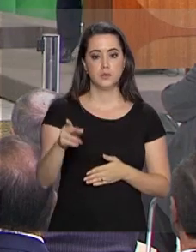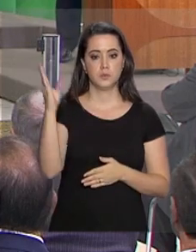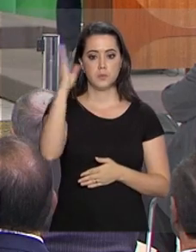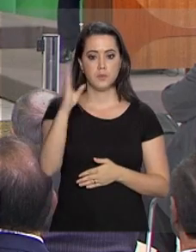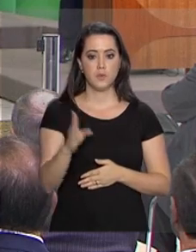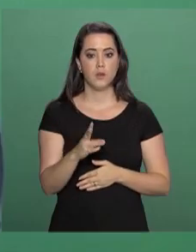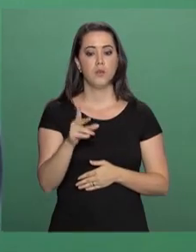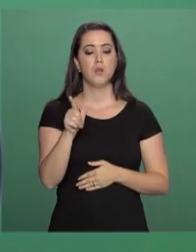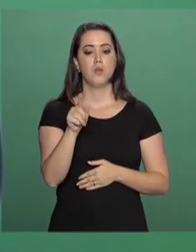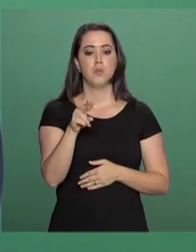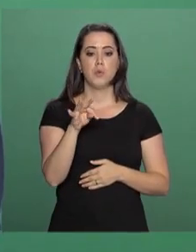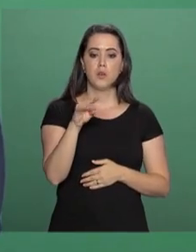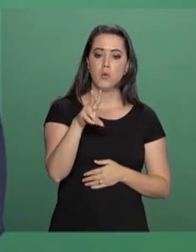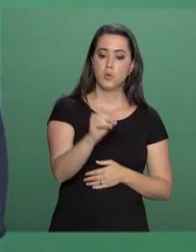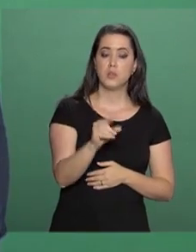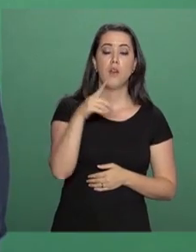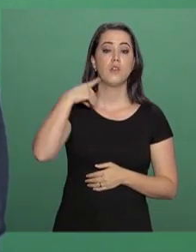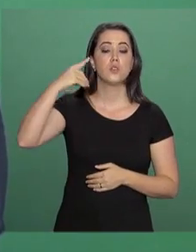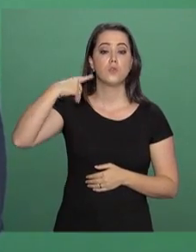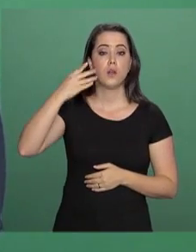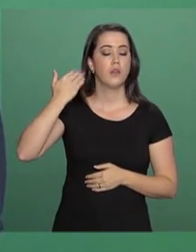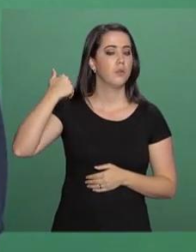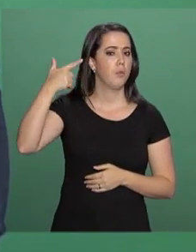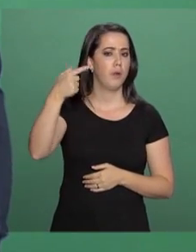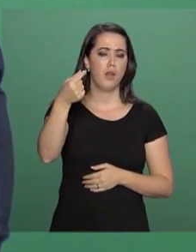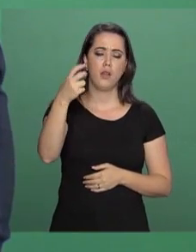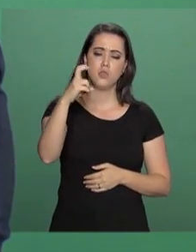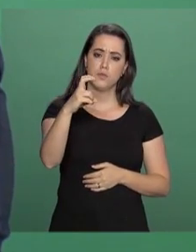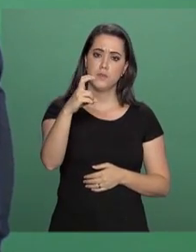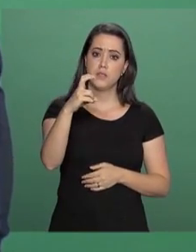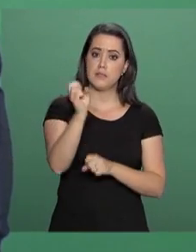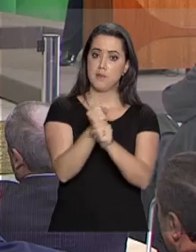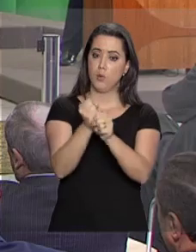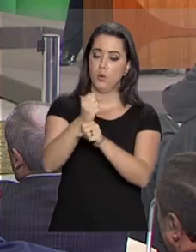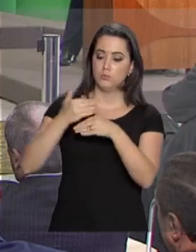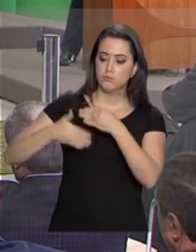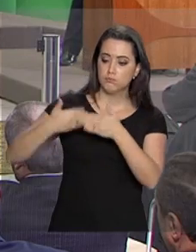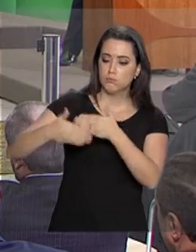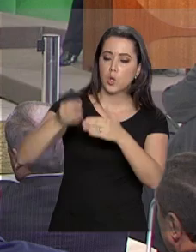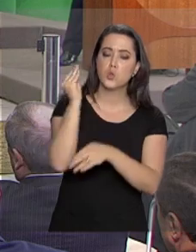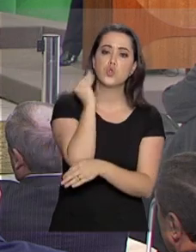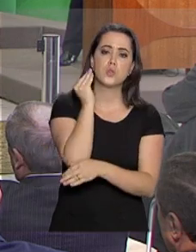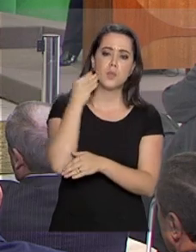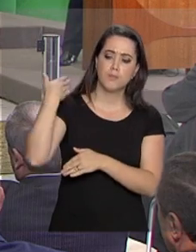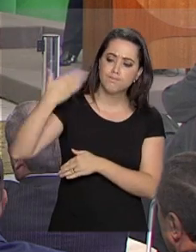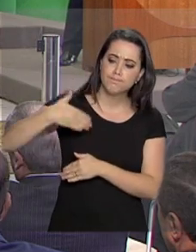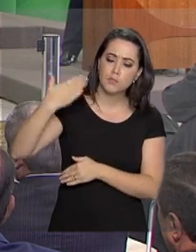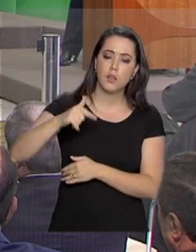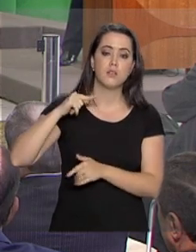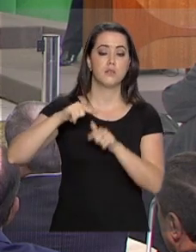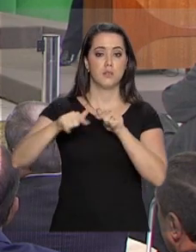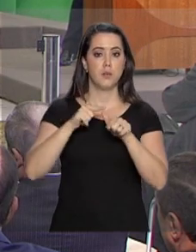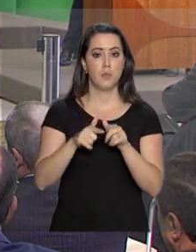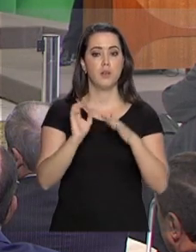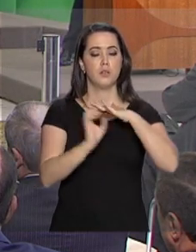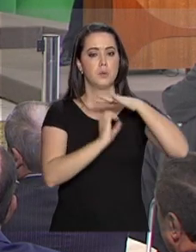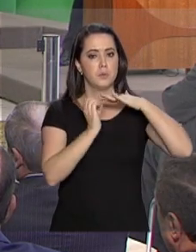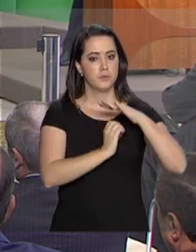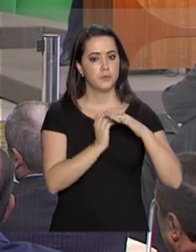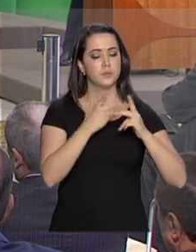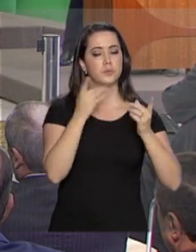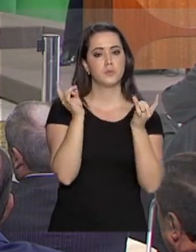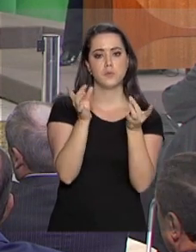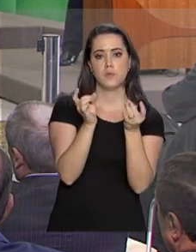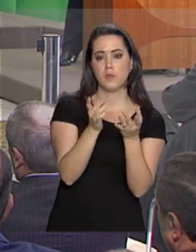Bebiano. Advogado, possui mais de 25 anos de experiência na advocacia civil, empresarial, comercial